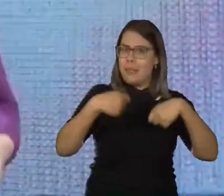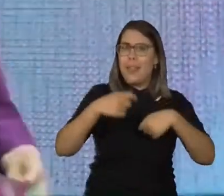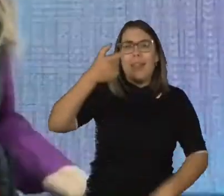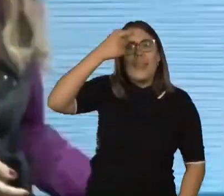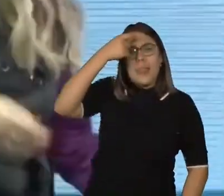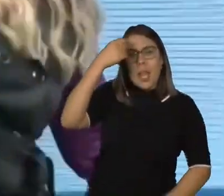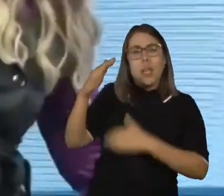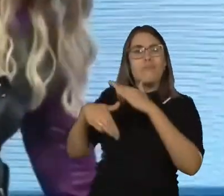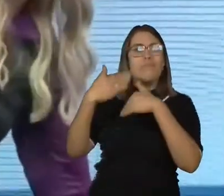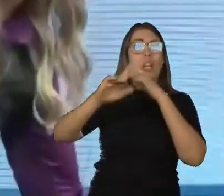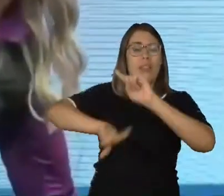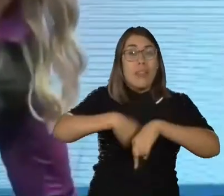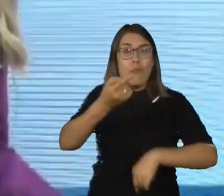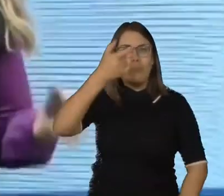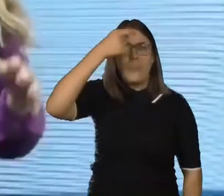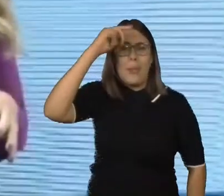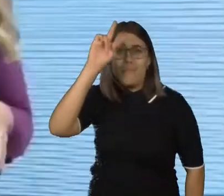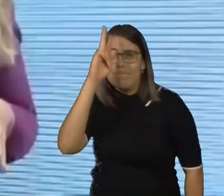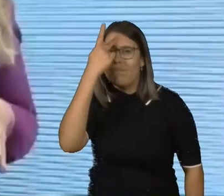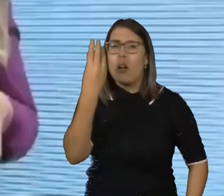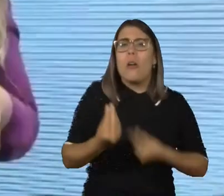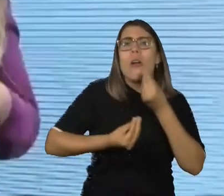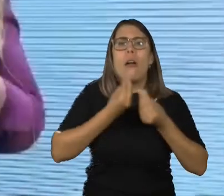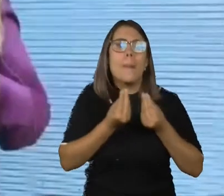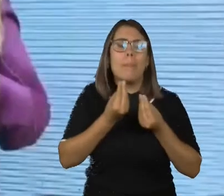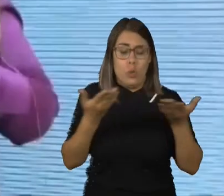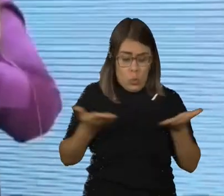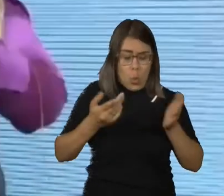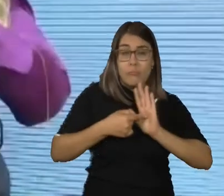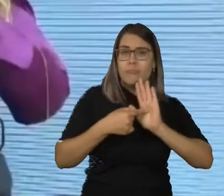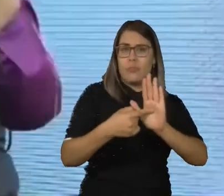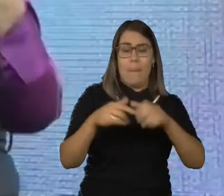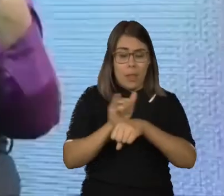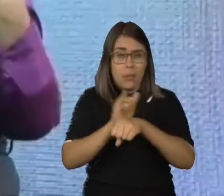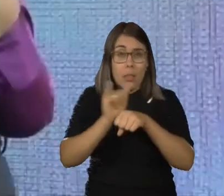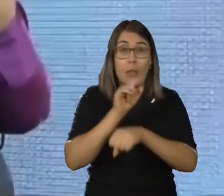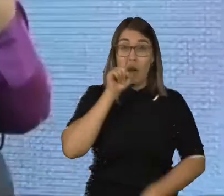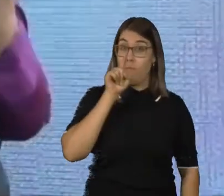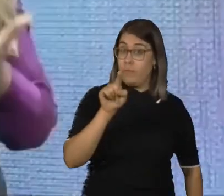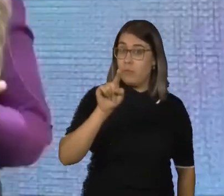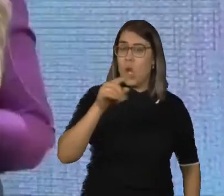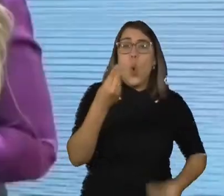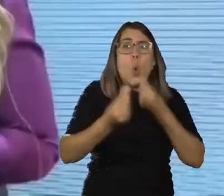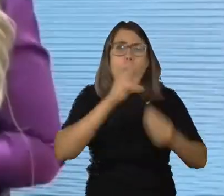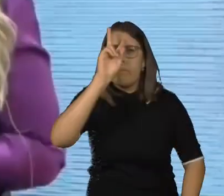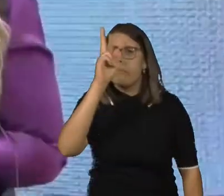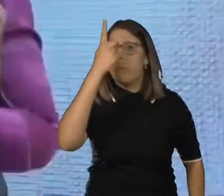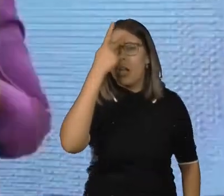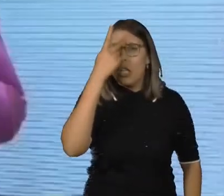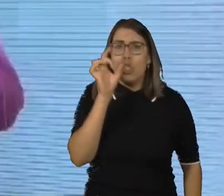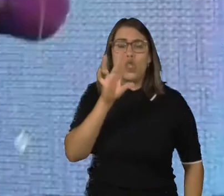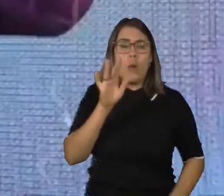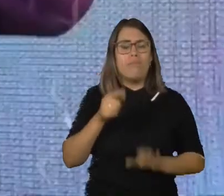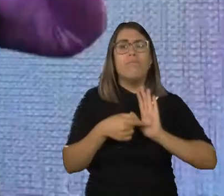transformacional. E hoje eu vim para cá muito mais para dar uma técnica para você do que provavelmente te dar uma palestra,